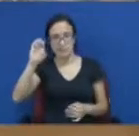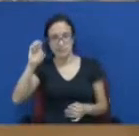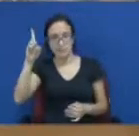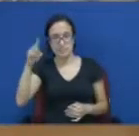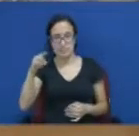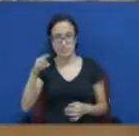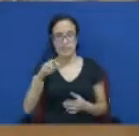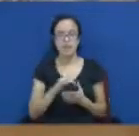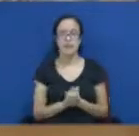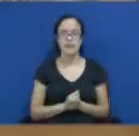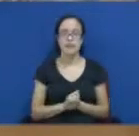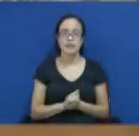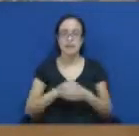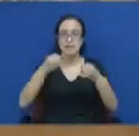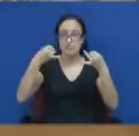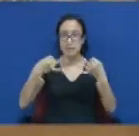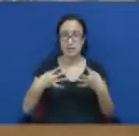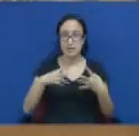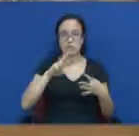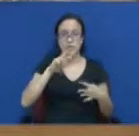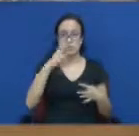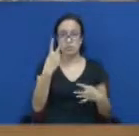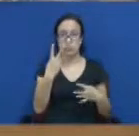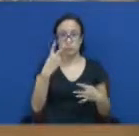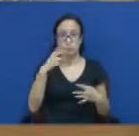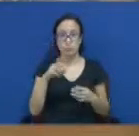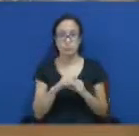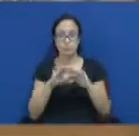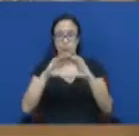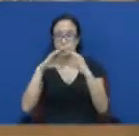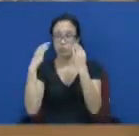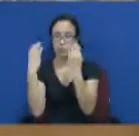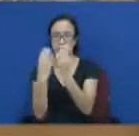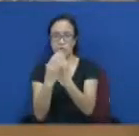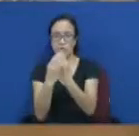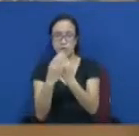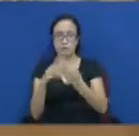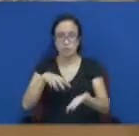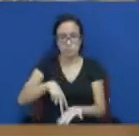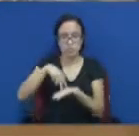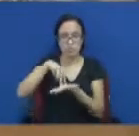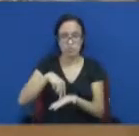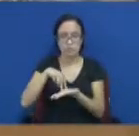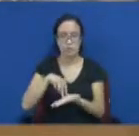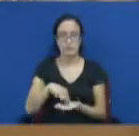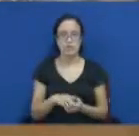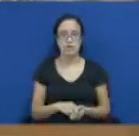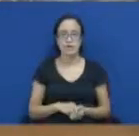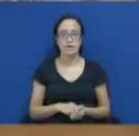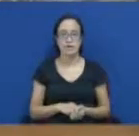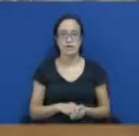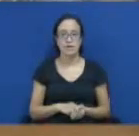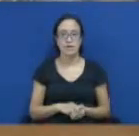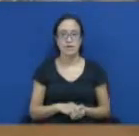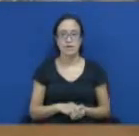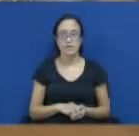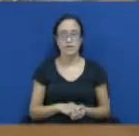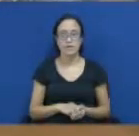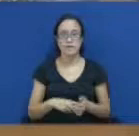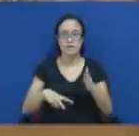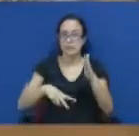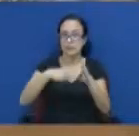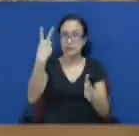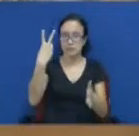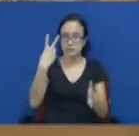Sustentabilidade. A tribuna solicitada na ordem pela